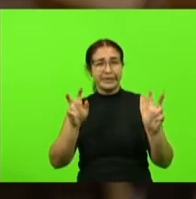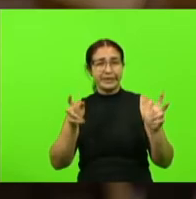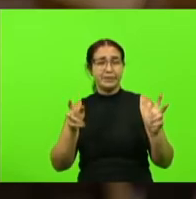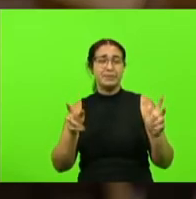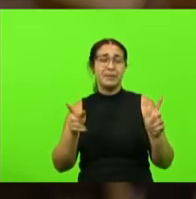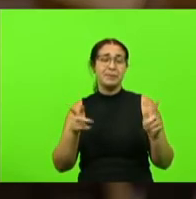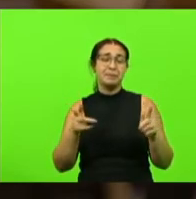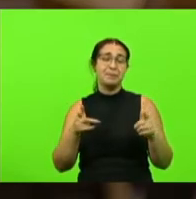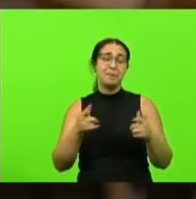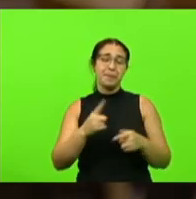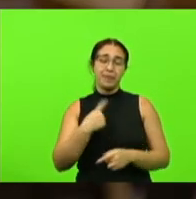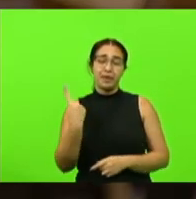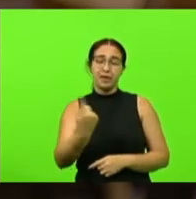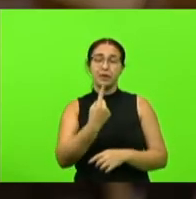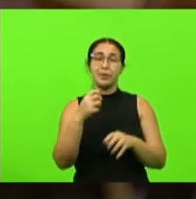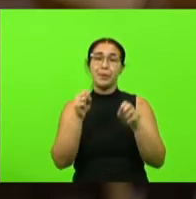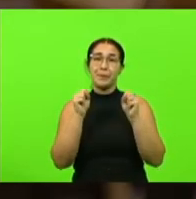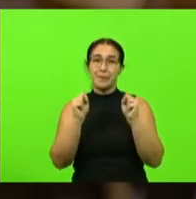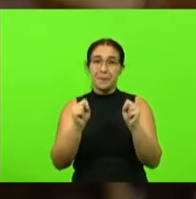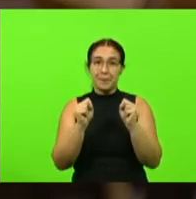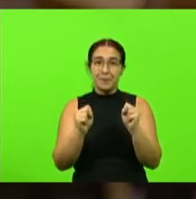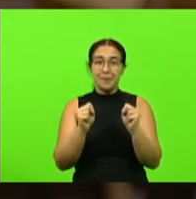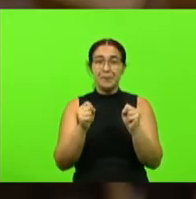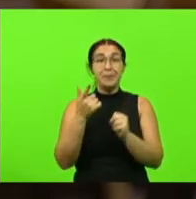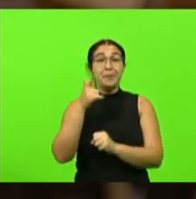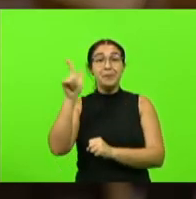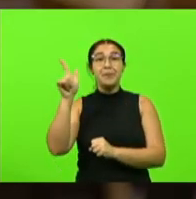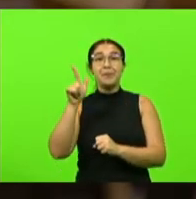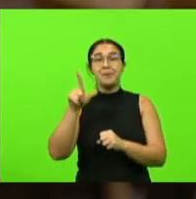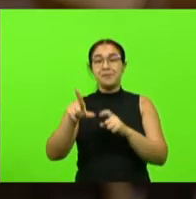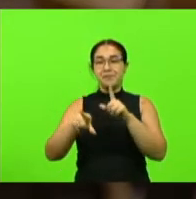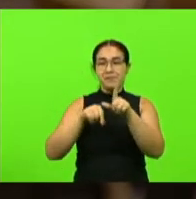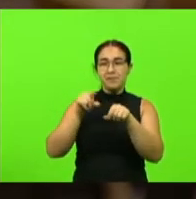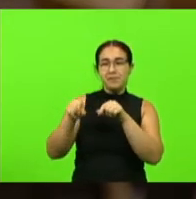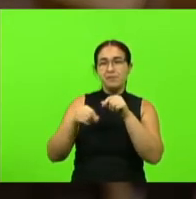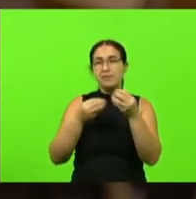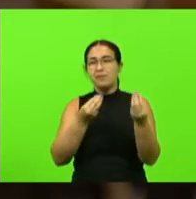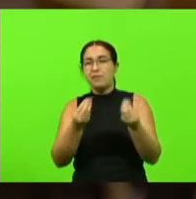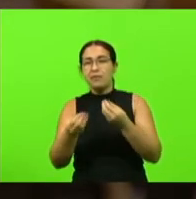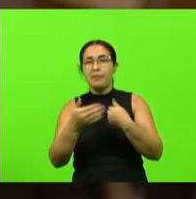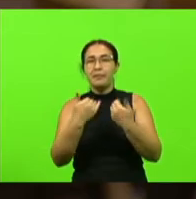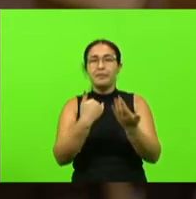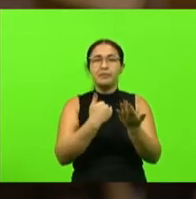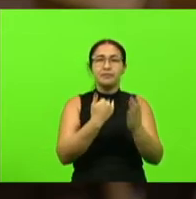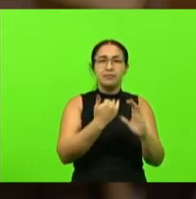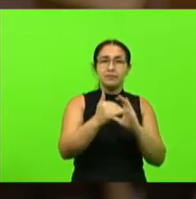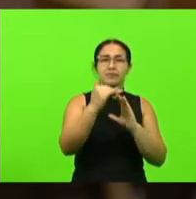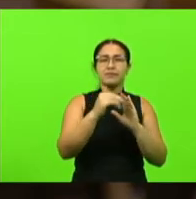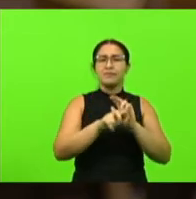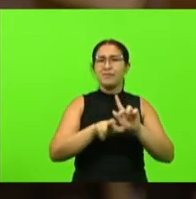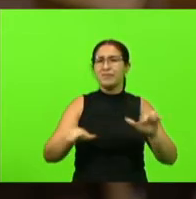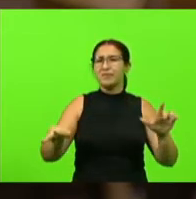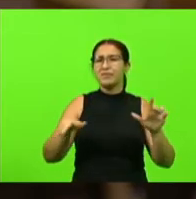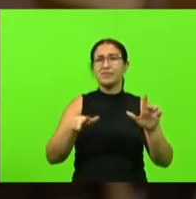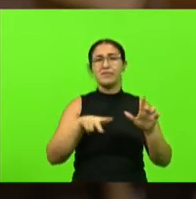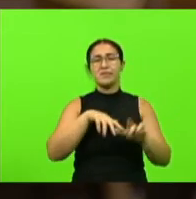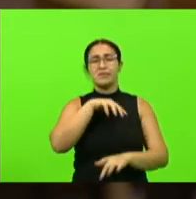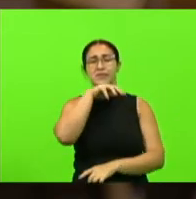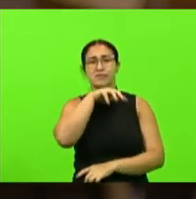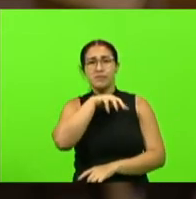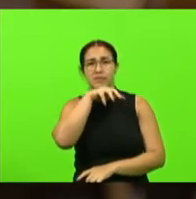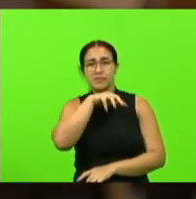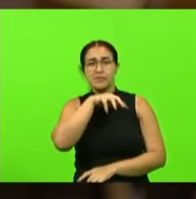possamos ter uma outra opção para o encaminhamento de inúmeras espécies animais